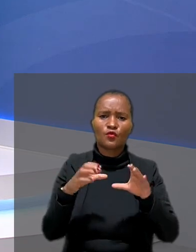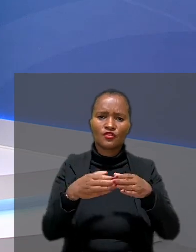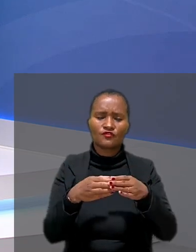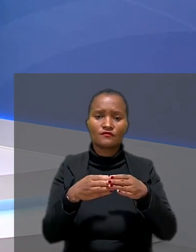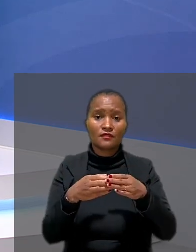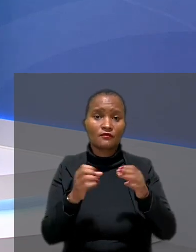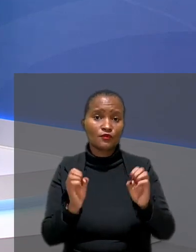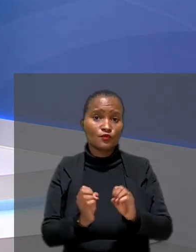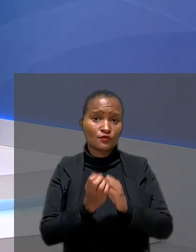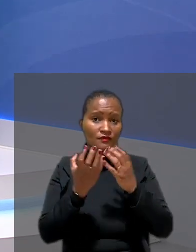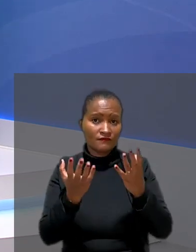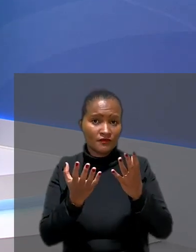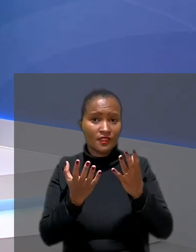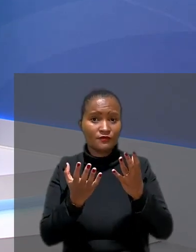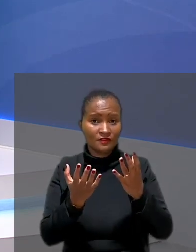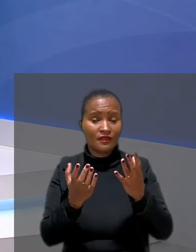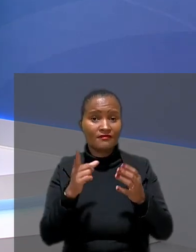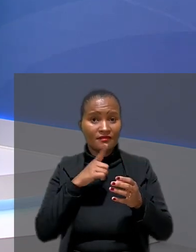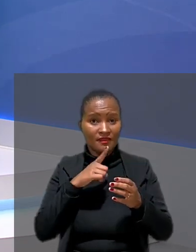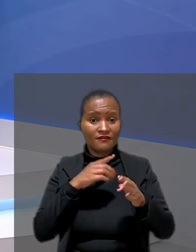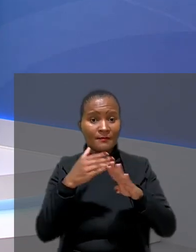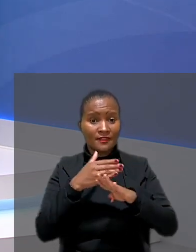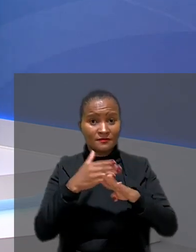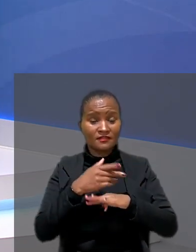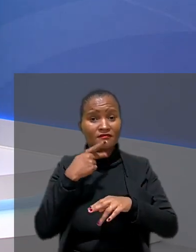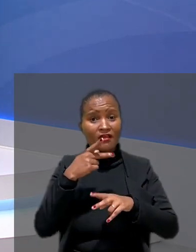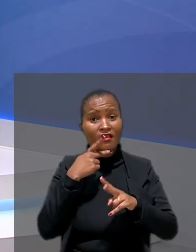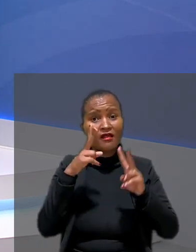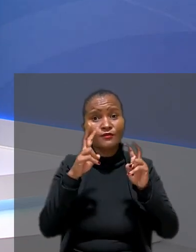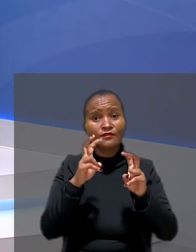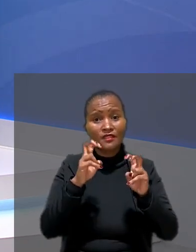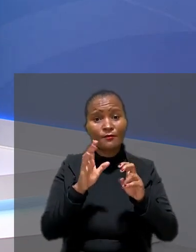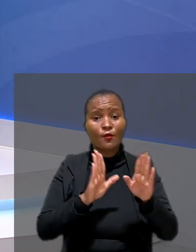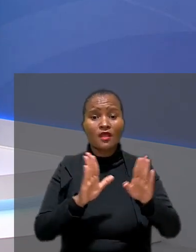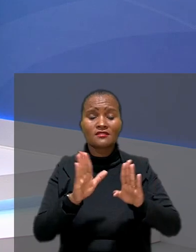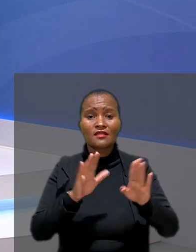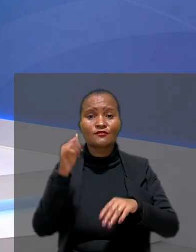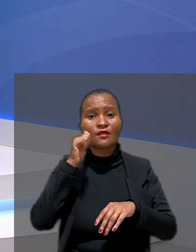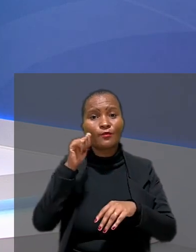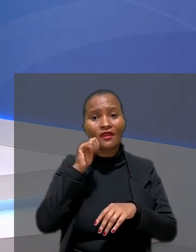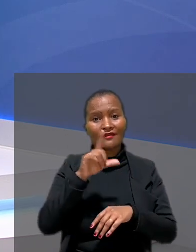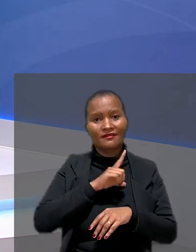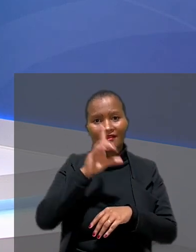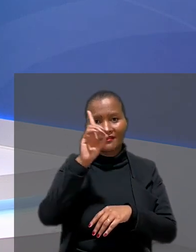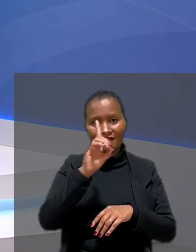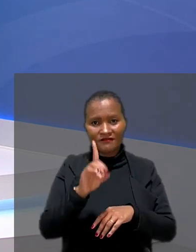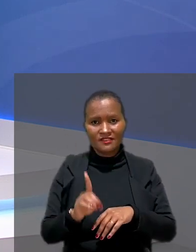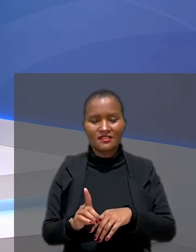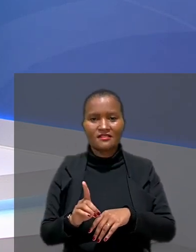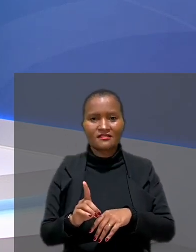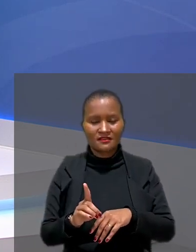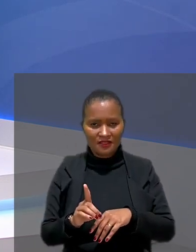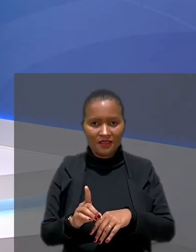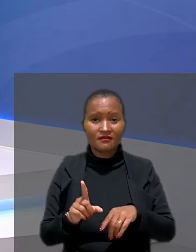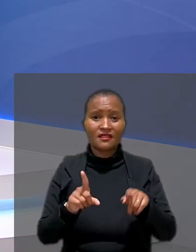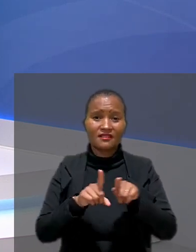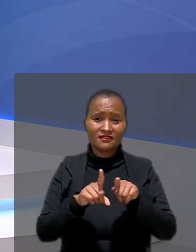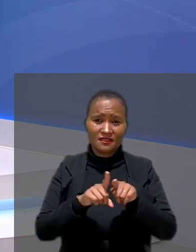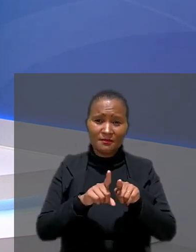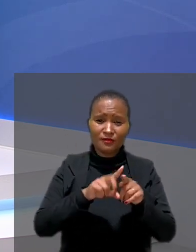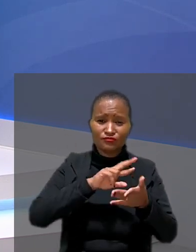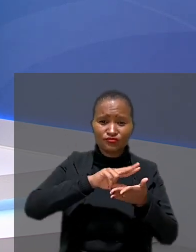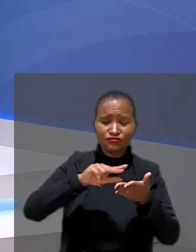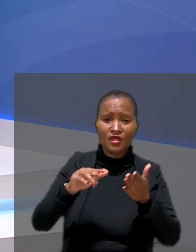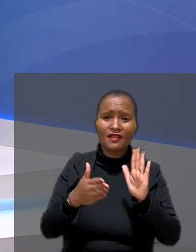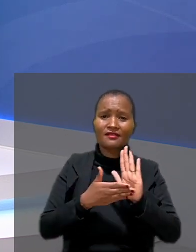coletivos. No evento, Luana, os participantes abordaram temas como o acesso da mulher com deficiência ao emprego digno e a